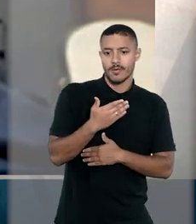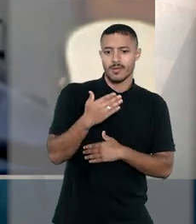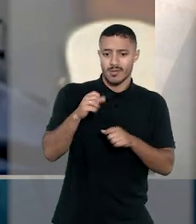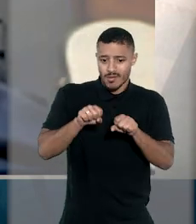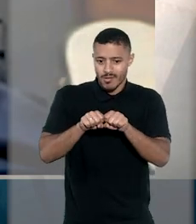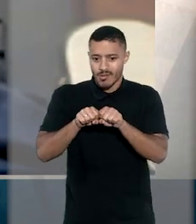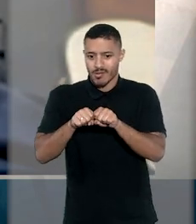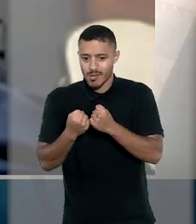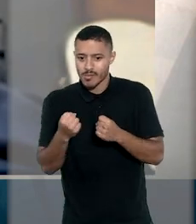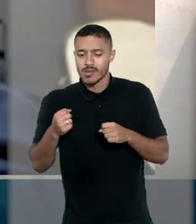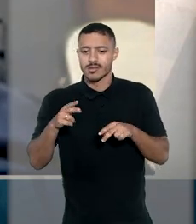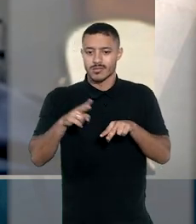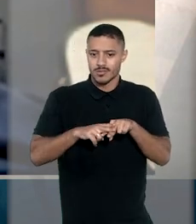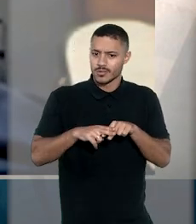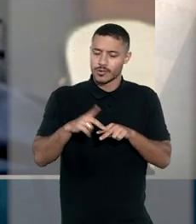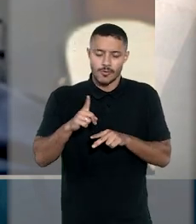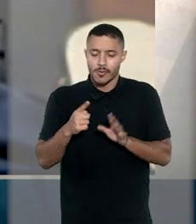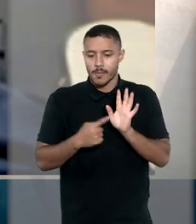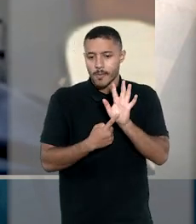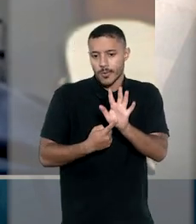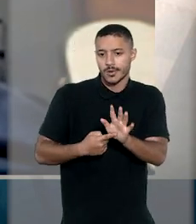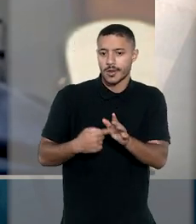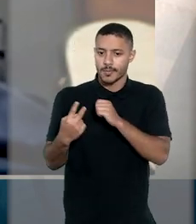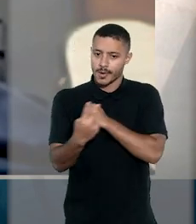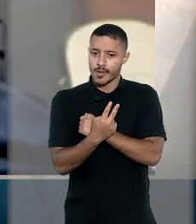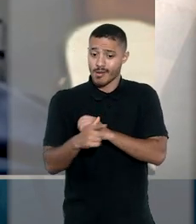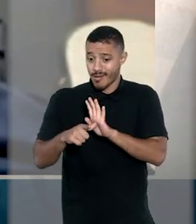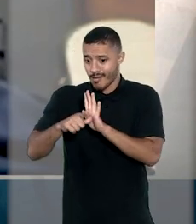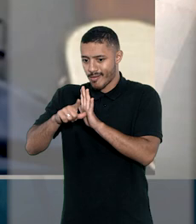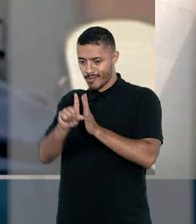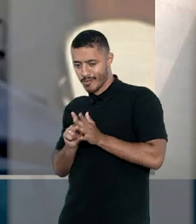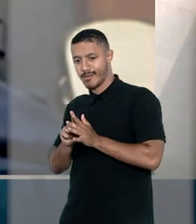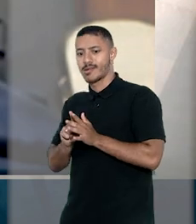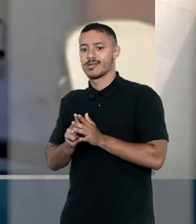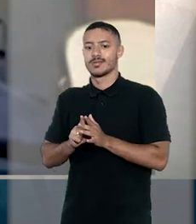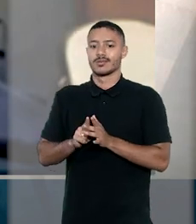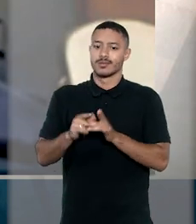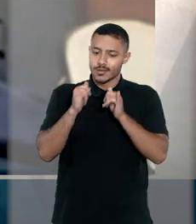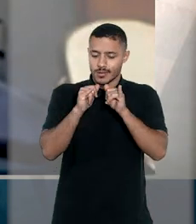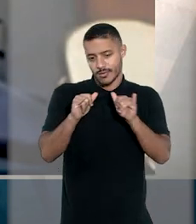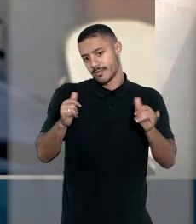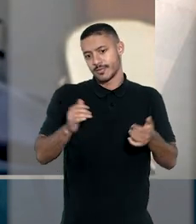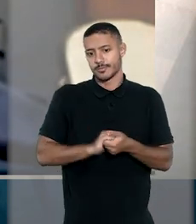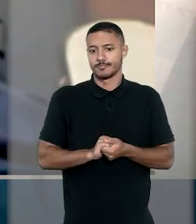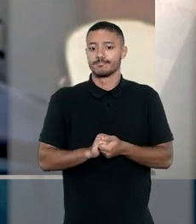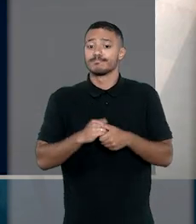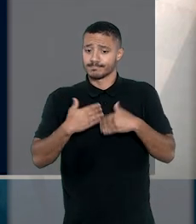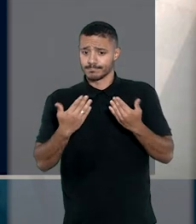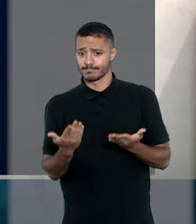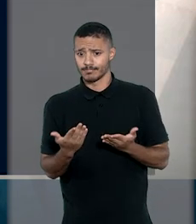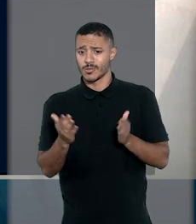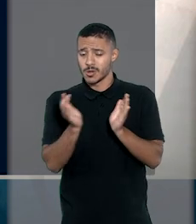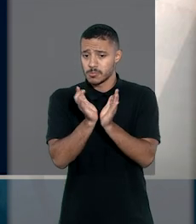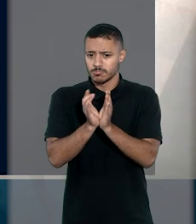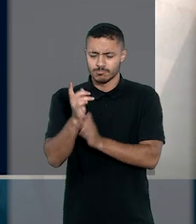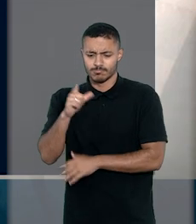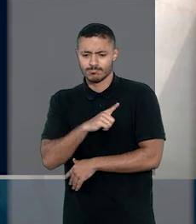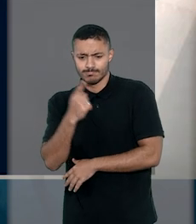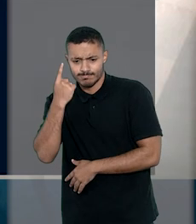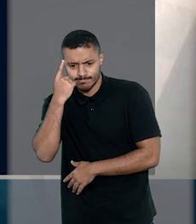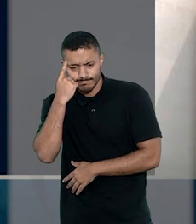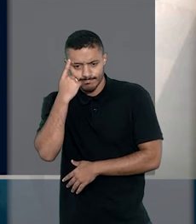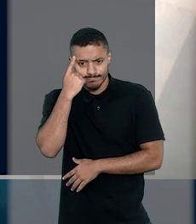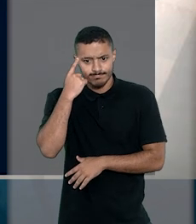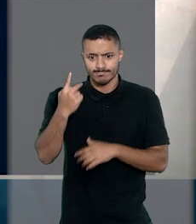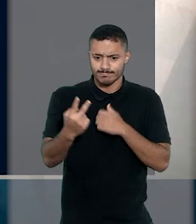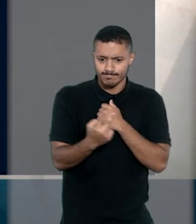prova decorrente da quebra de custódia não foi suscitada pela defesa antes da sentença de pronúncia. Desta forma, a turma